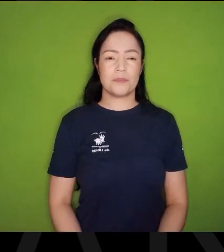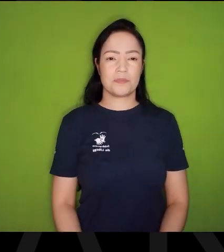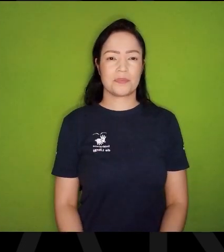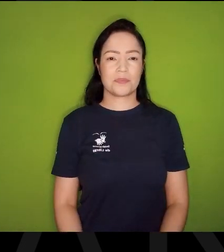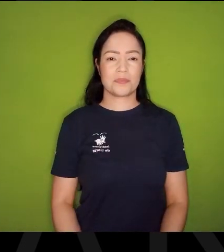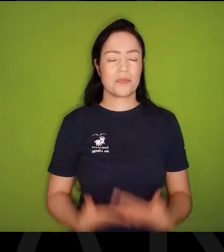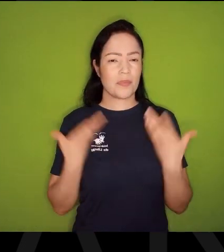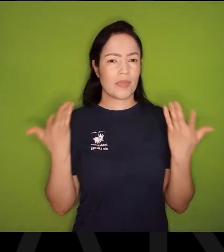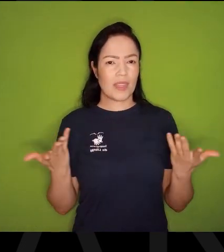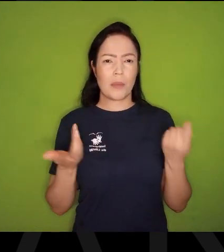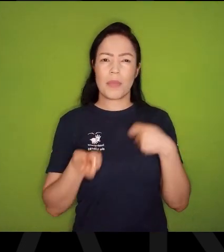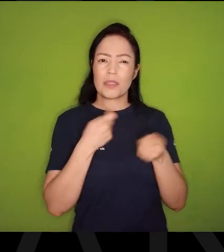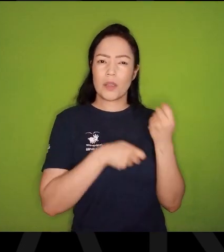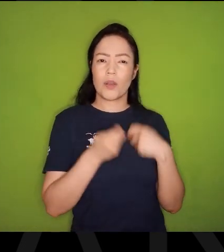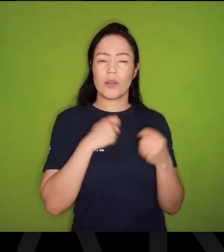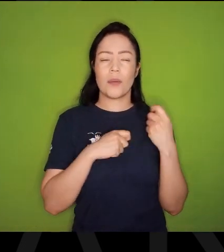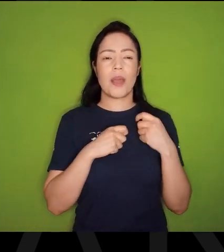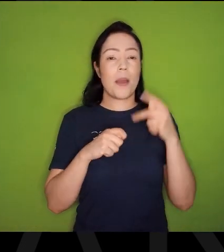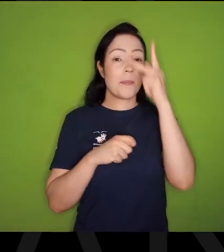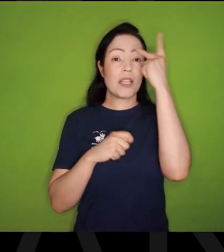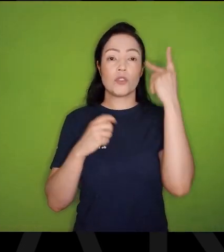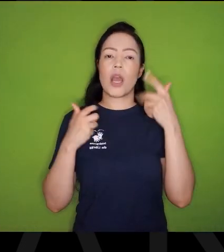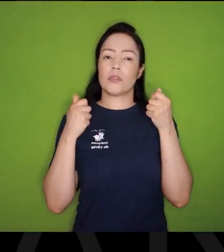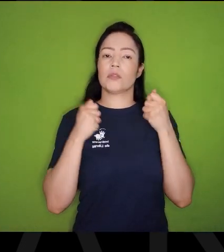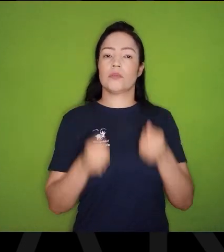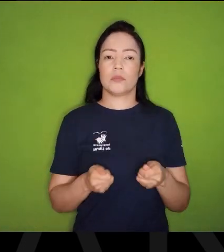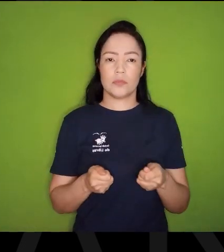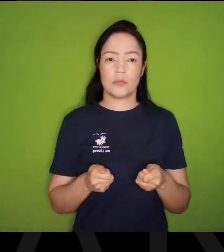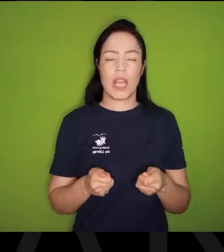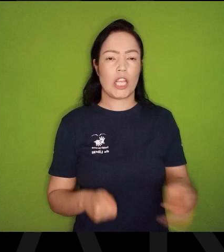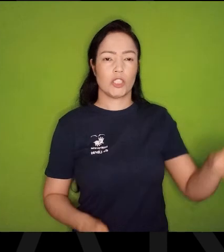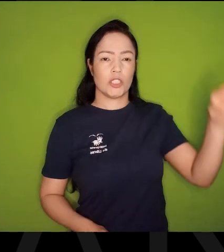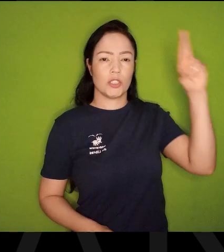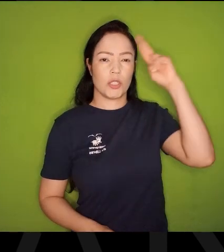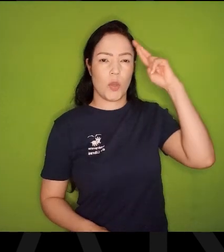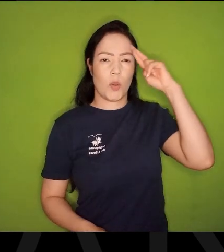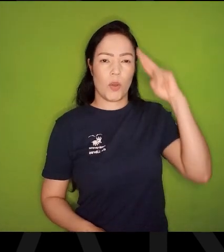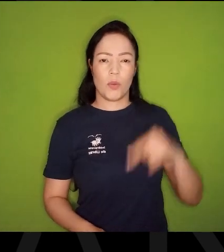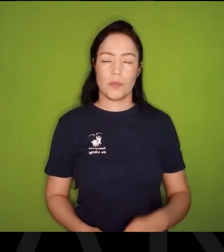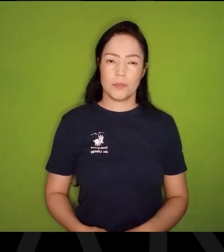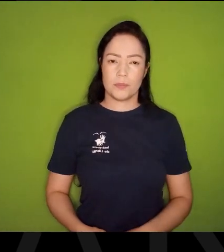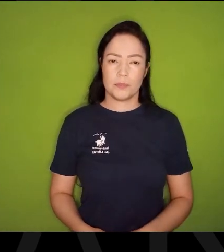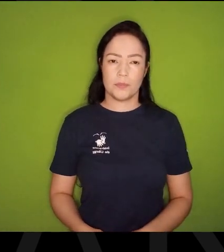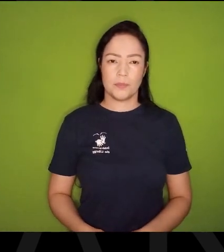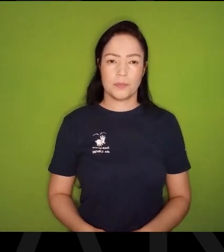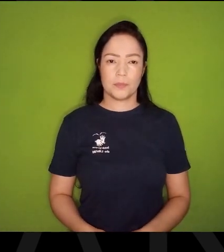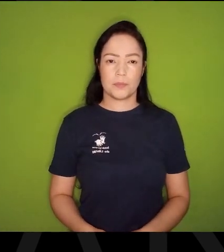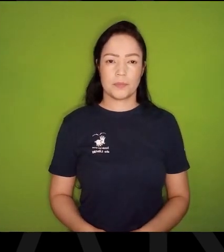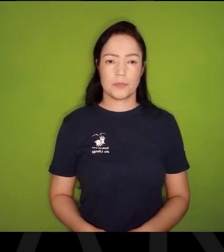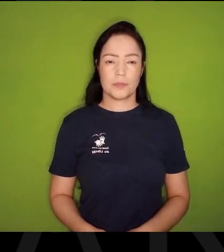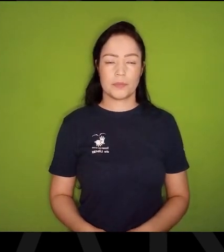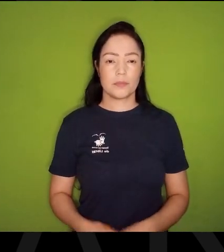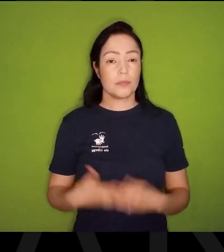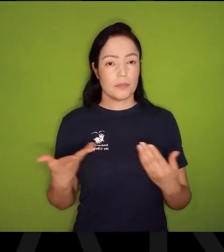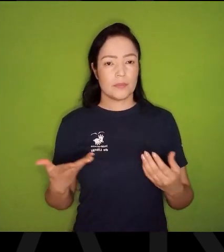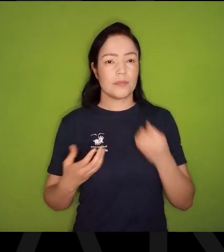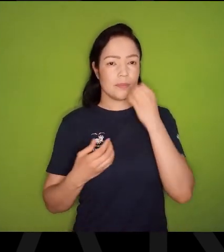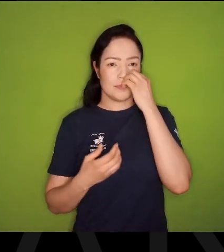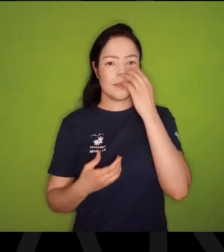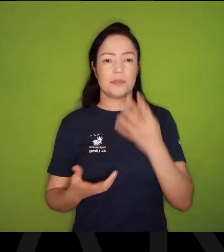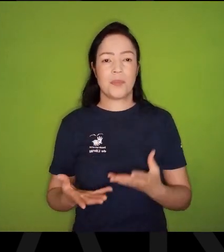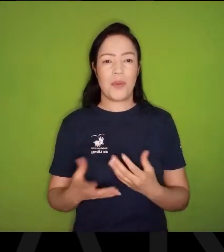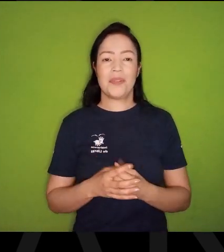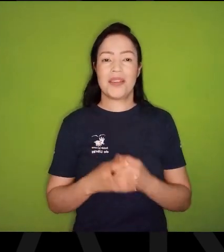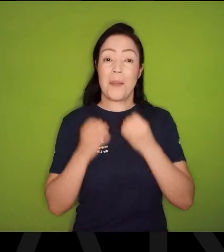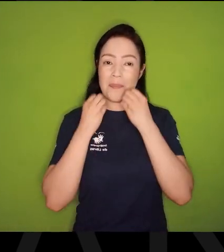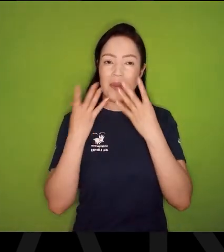Esse patrimônio econômico, Que as pessoas se asseguram de serem donos de alguma coisa, Moro na rua Purpurina, A